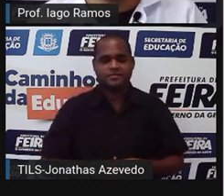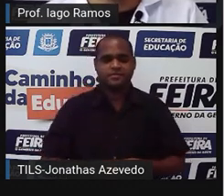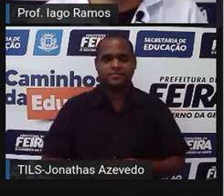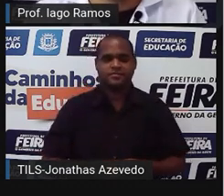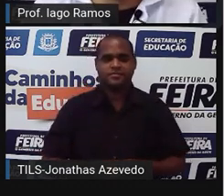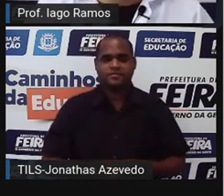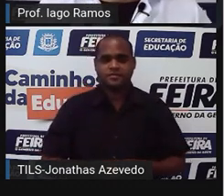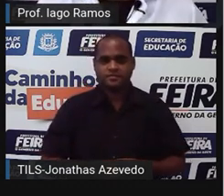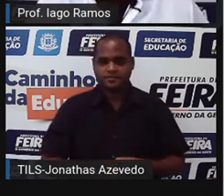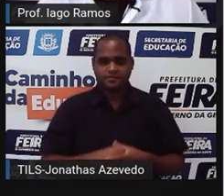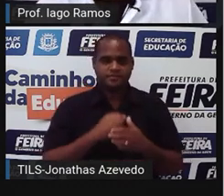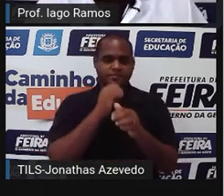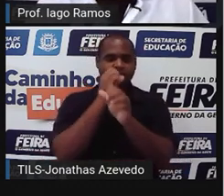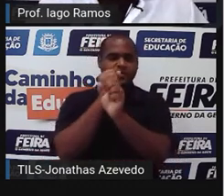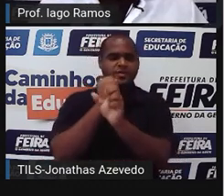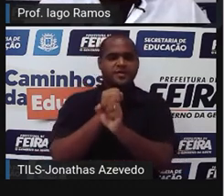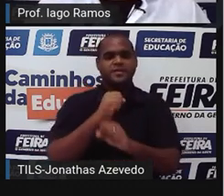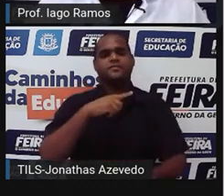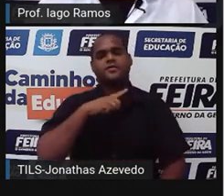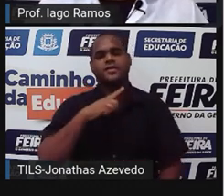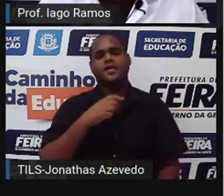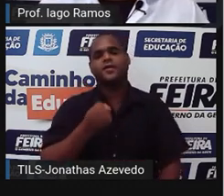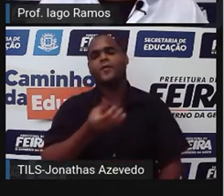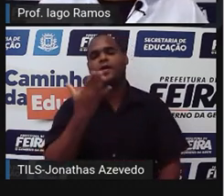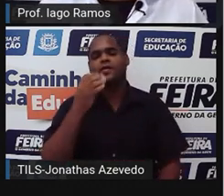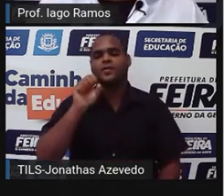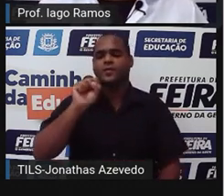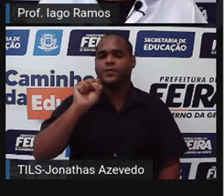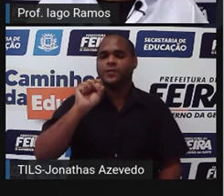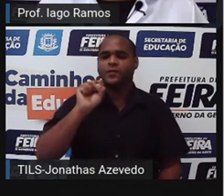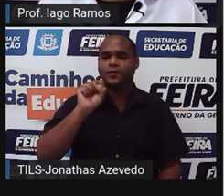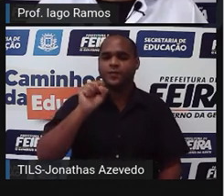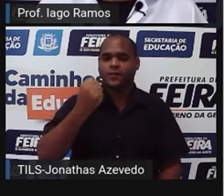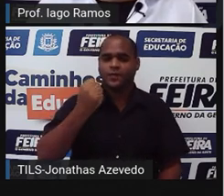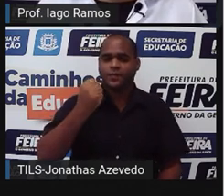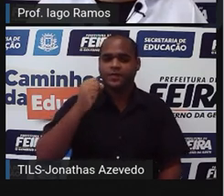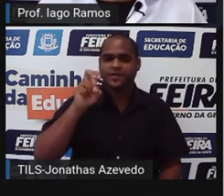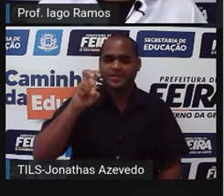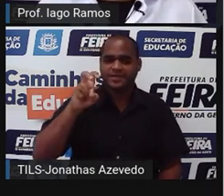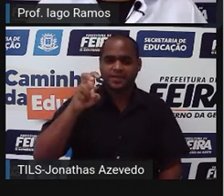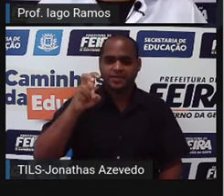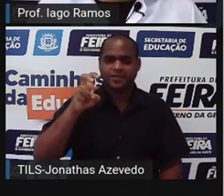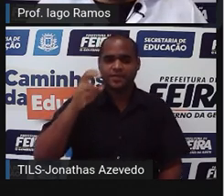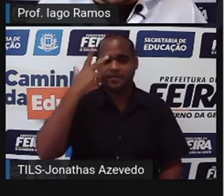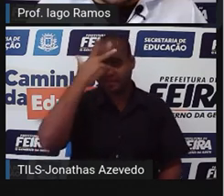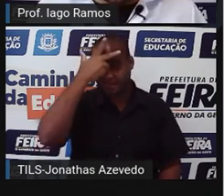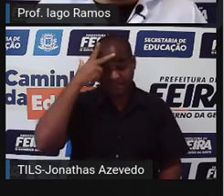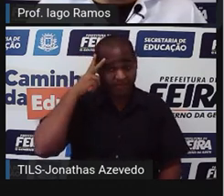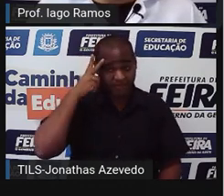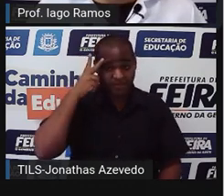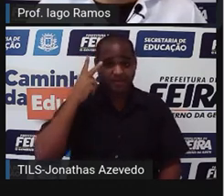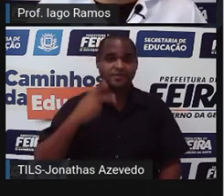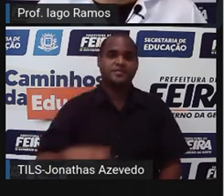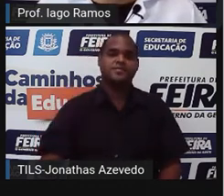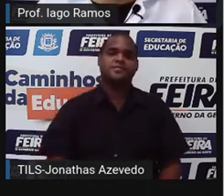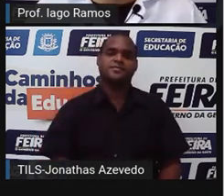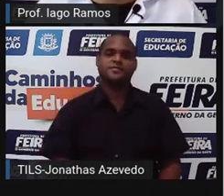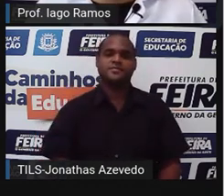E vai dar um total de oitenta e cinco pessoas. Ok?